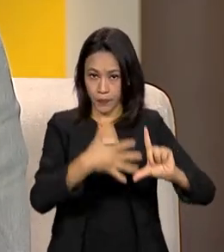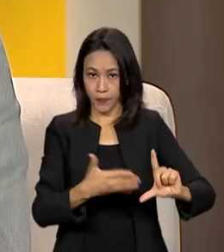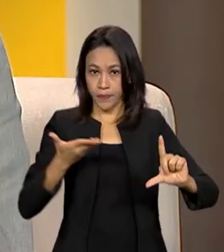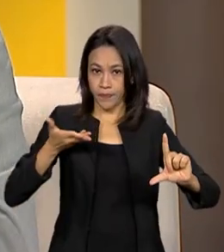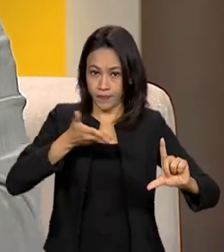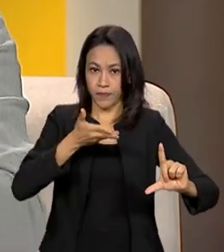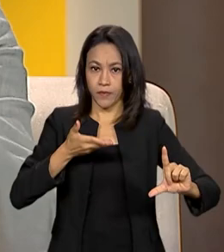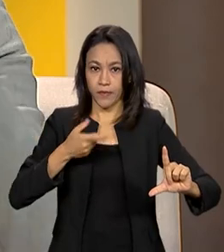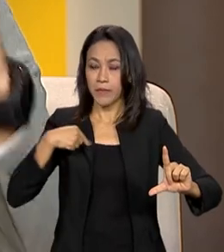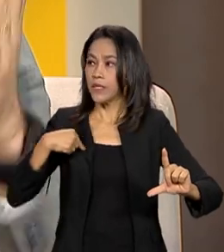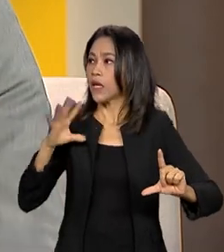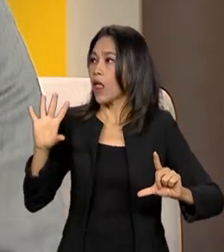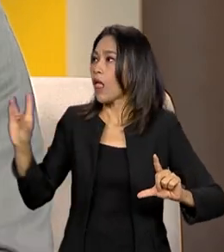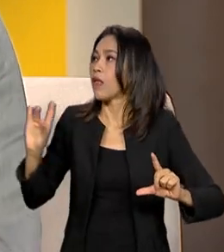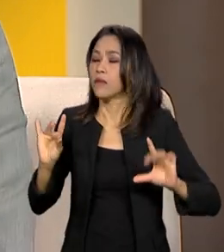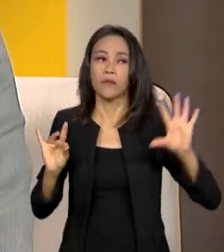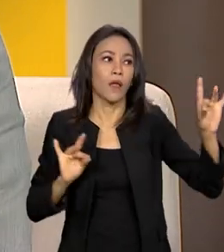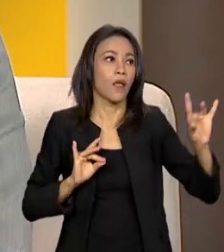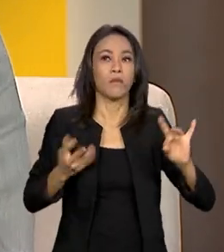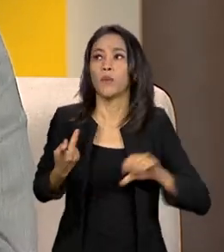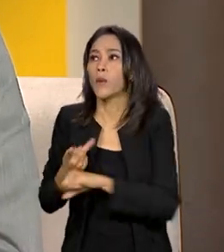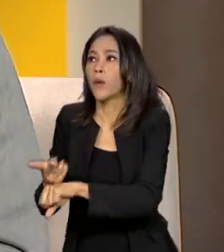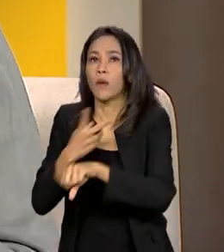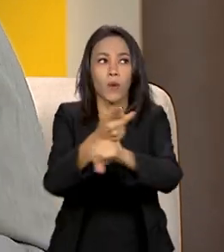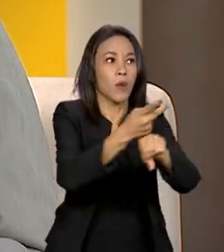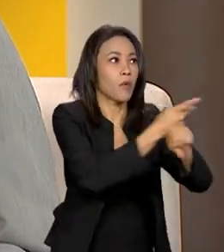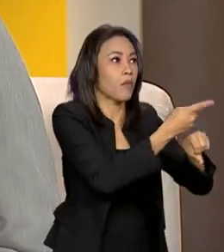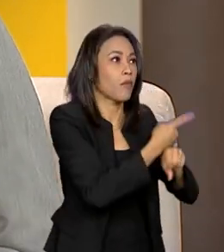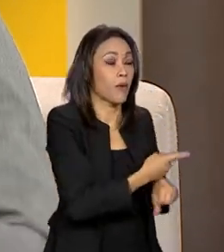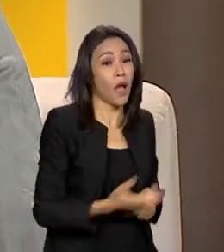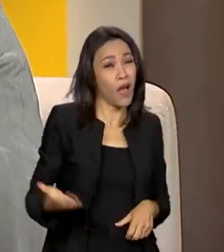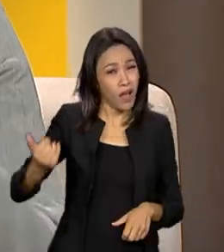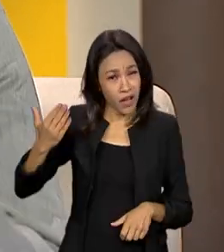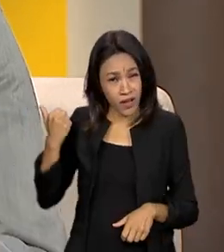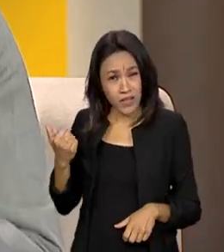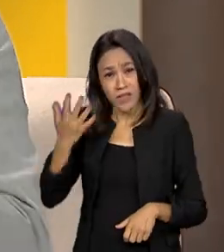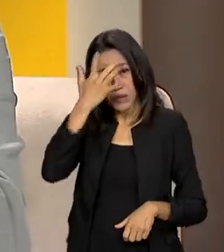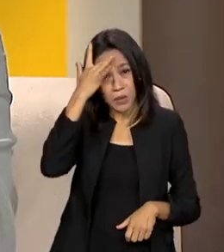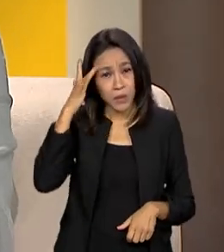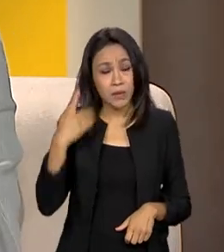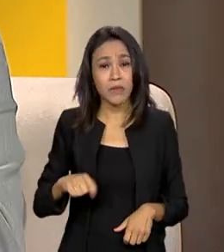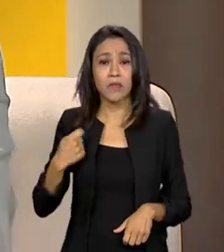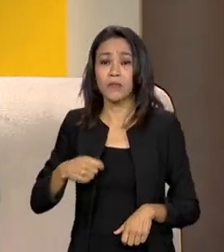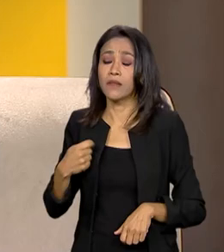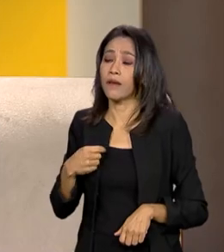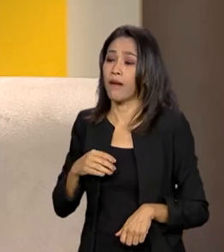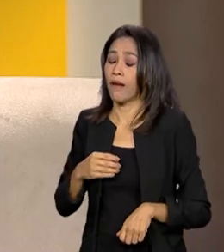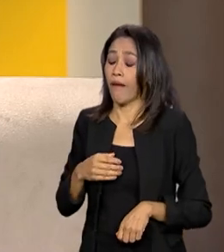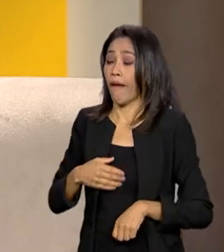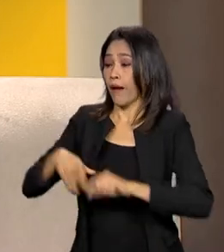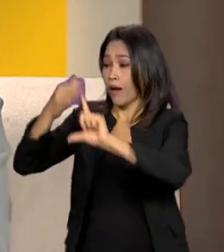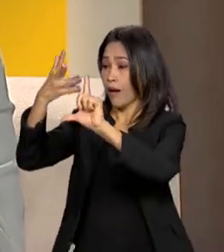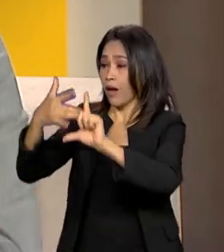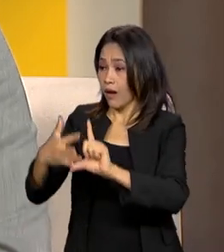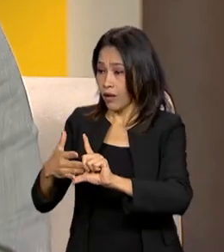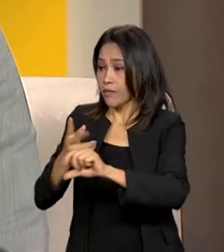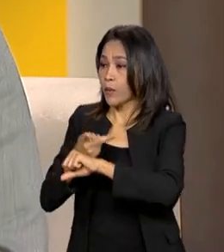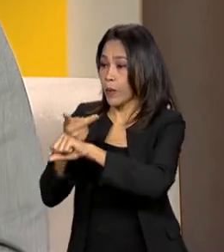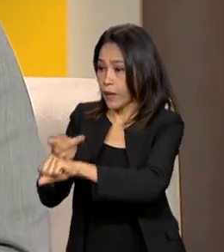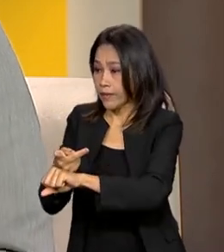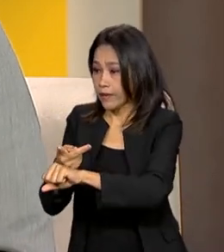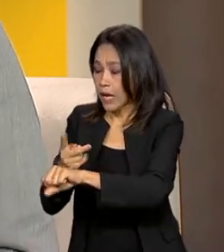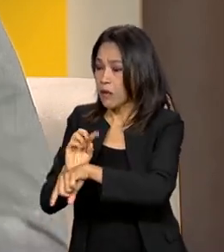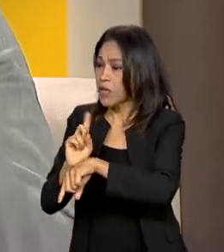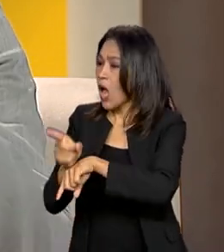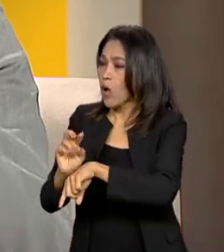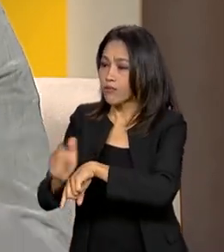há poucos anos atrás, o cidadão tinha que se dirigir para portais de cada órgão específico